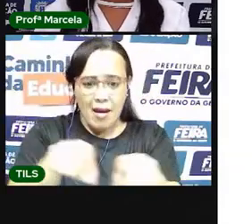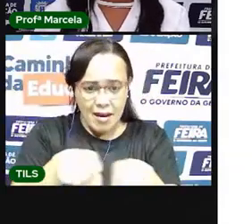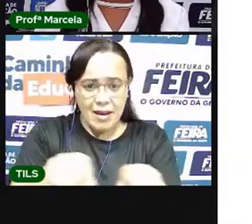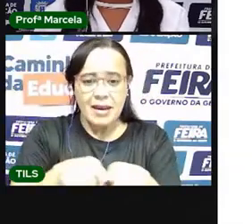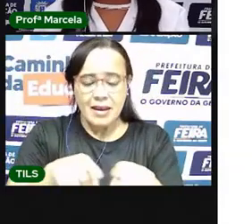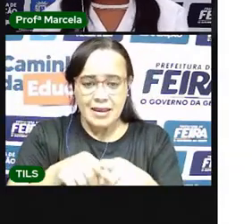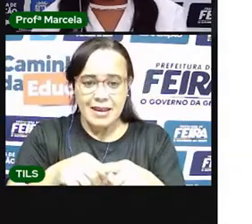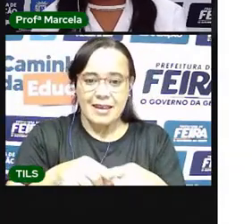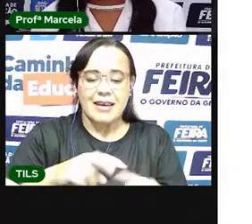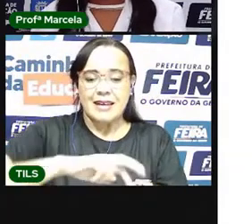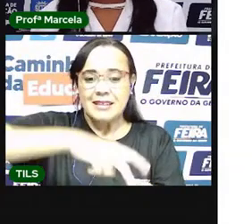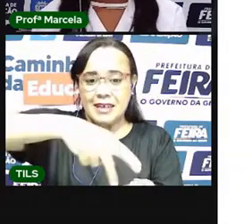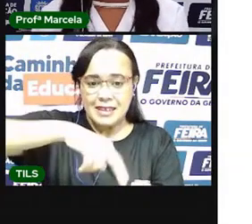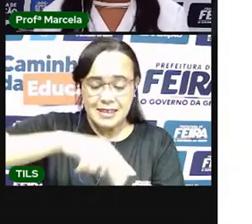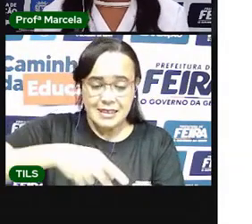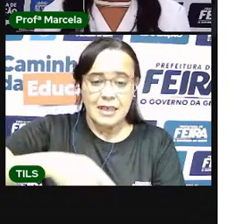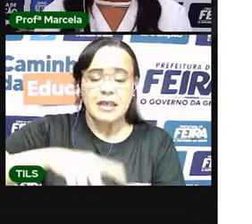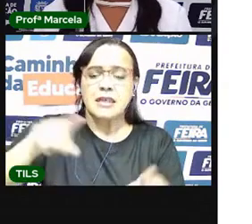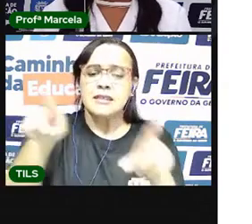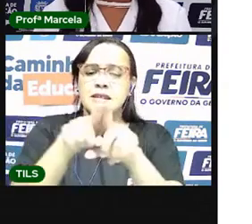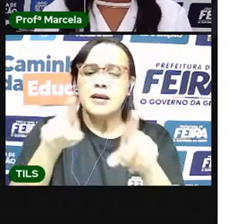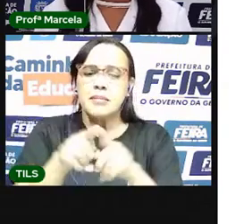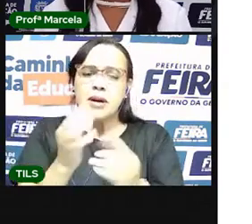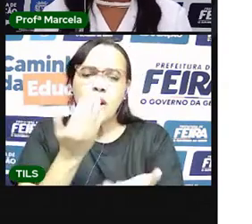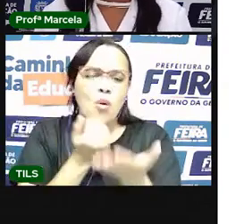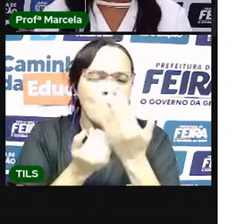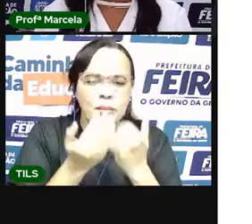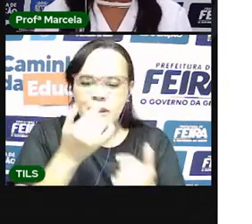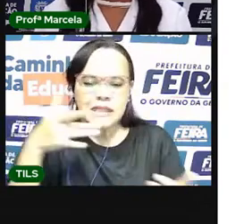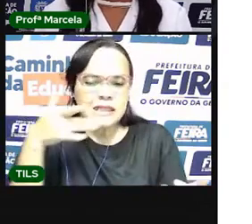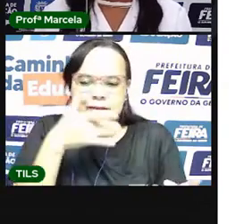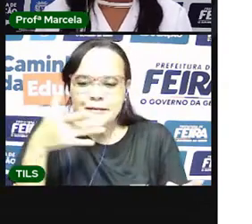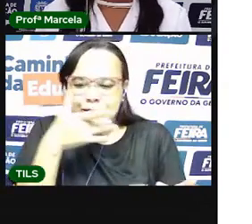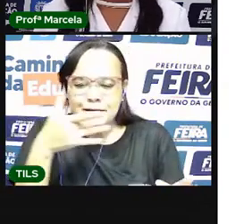gostosa, feijoada? Também é de origem africana.